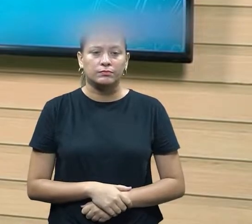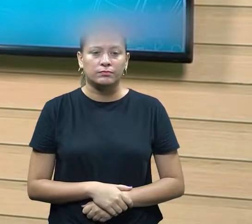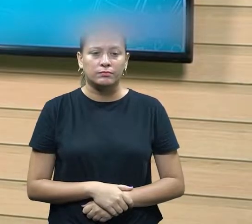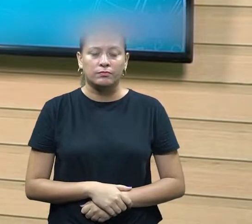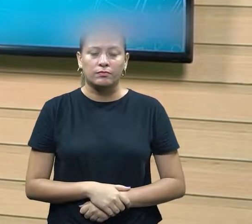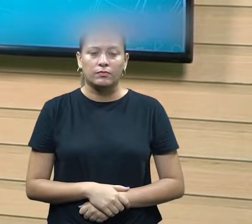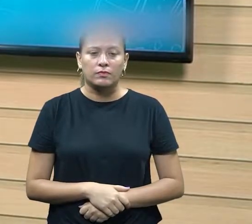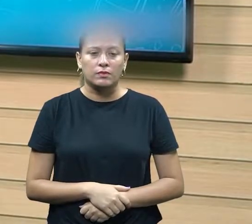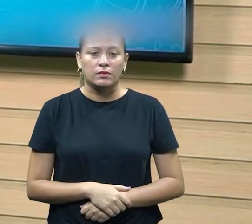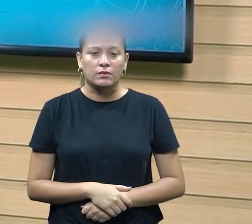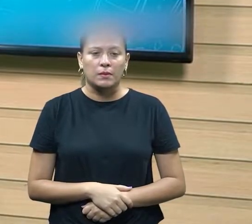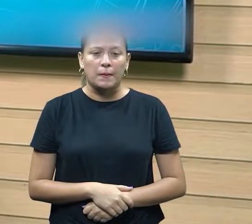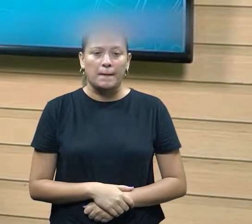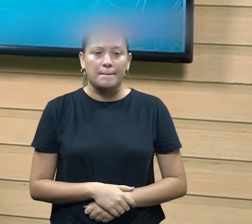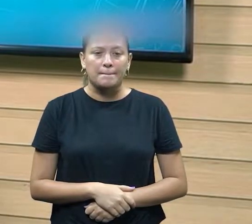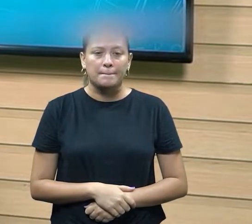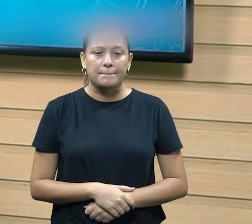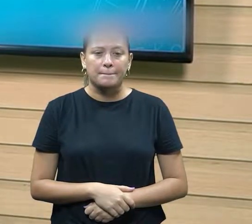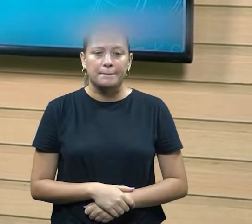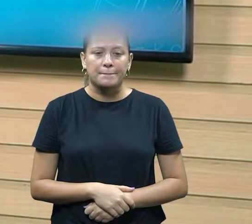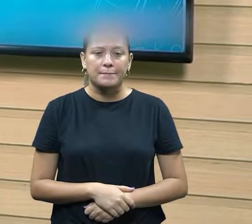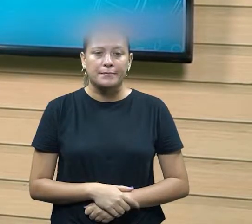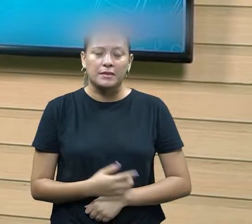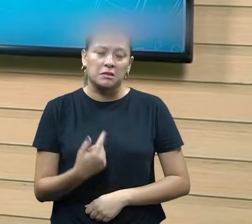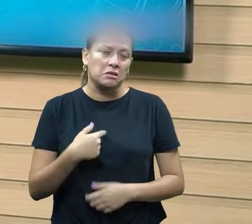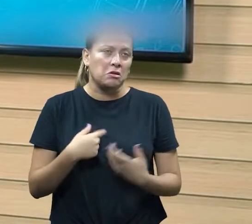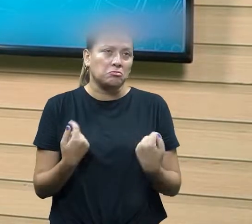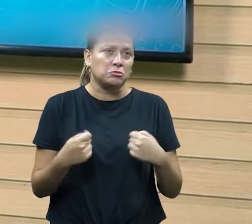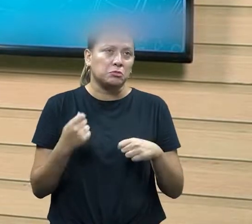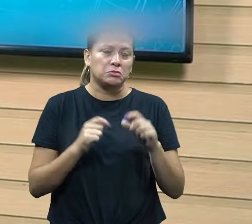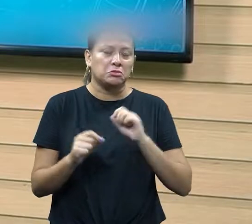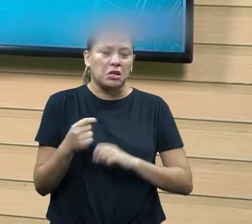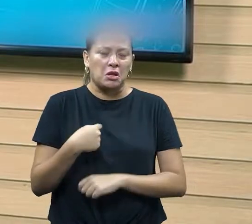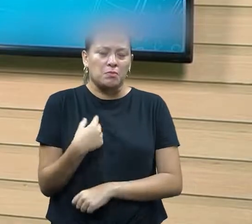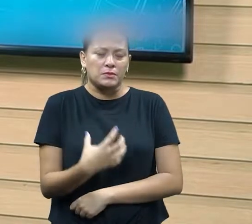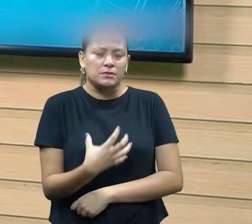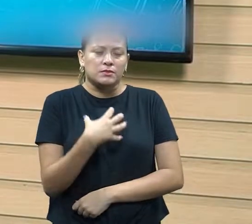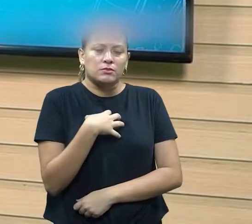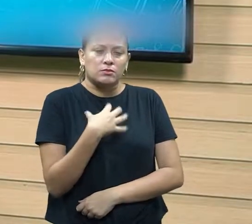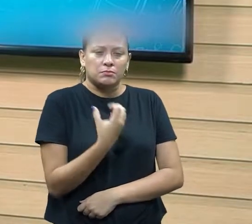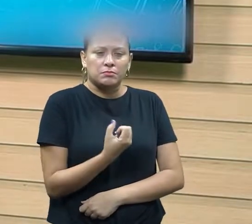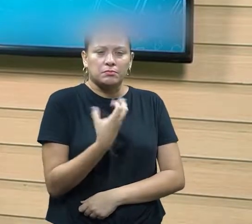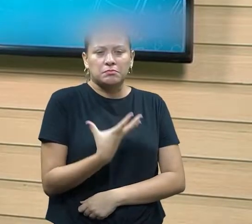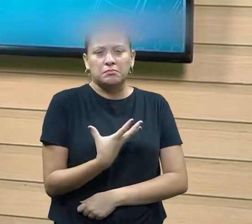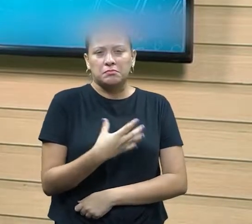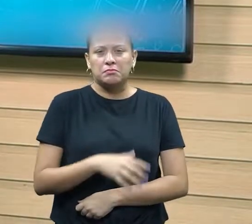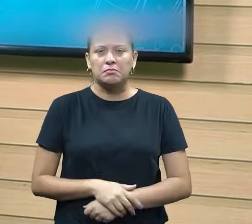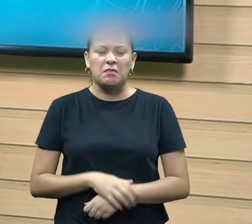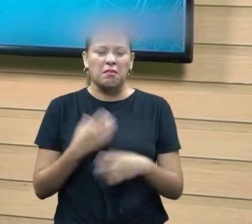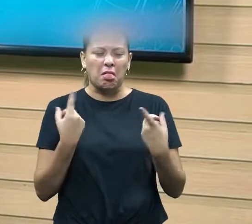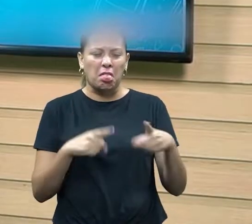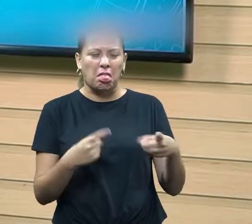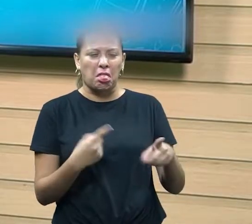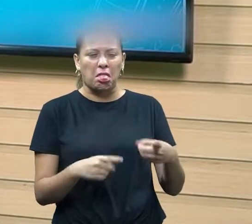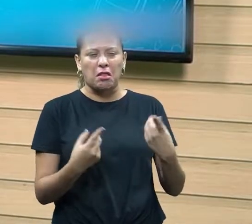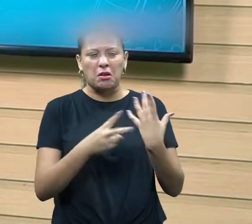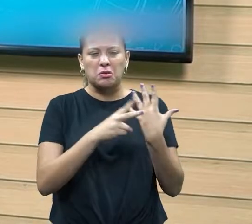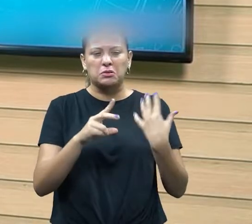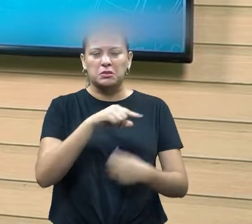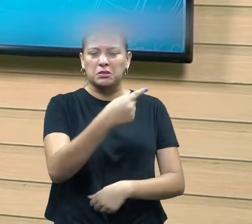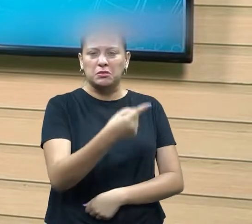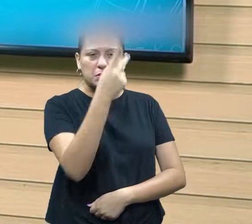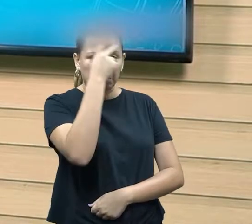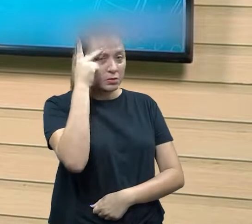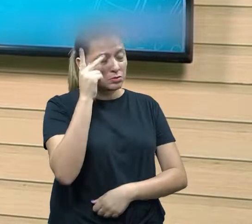preciso para eu me sentir bem para eu sair prejudicando o outro porque o